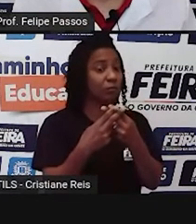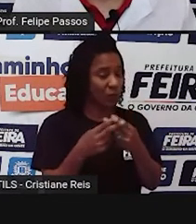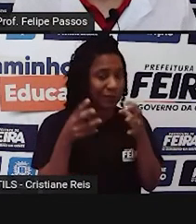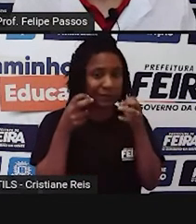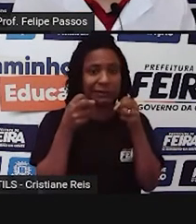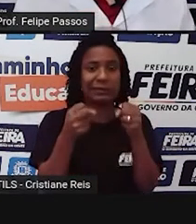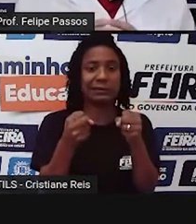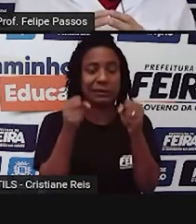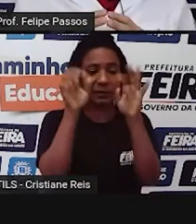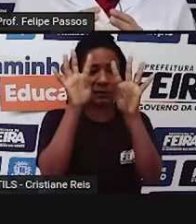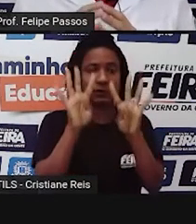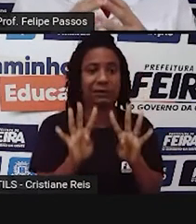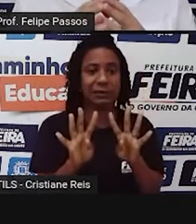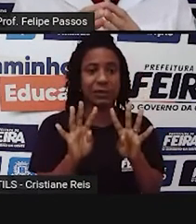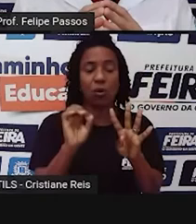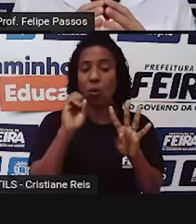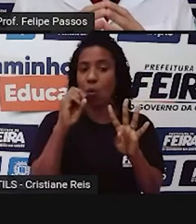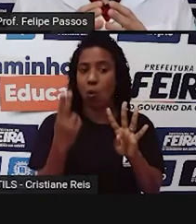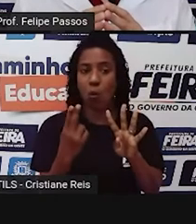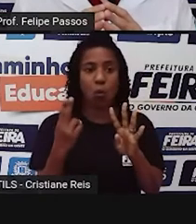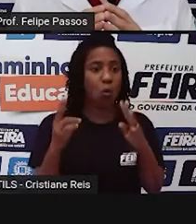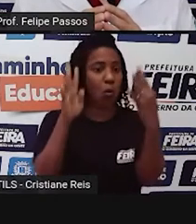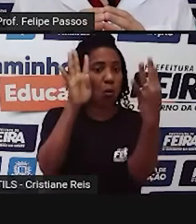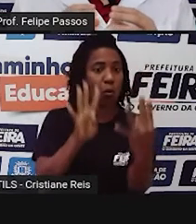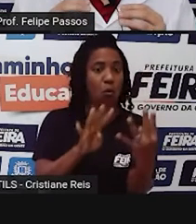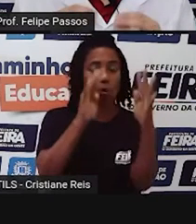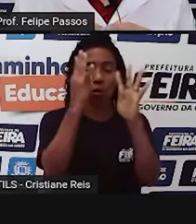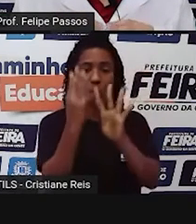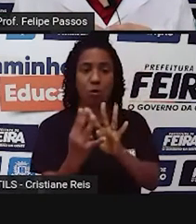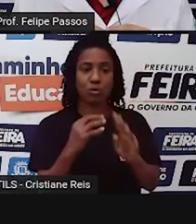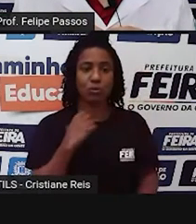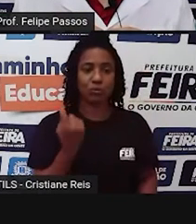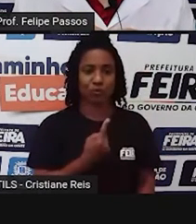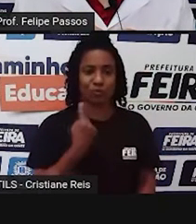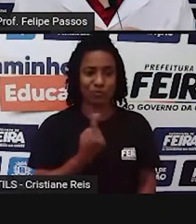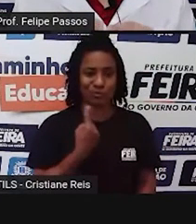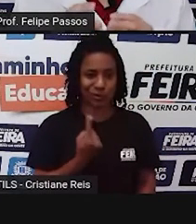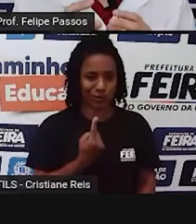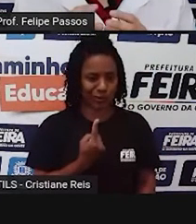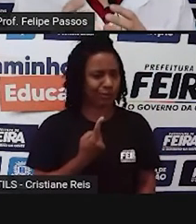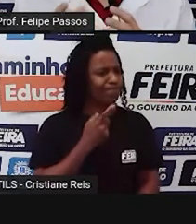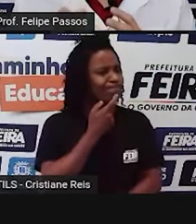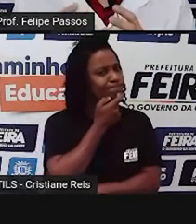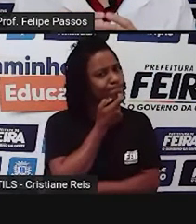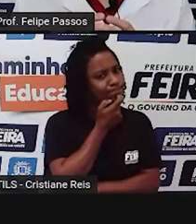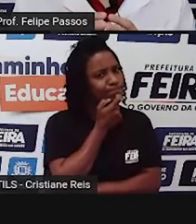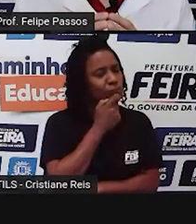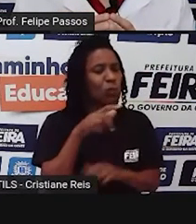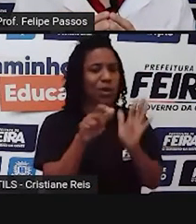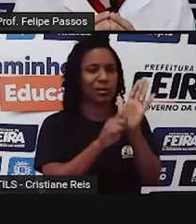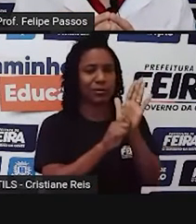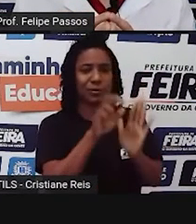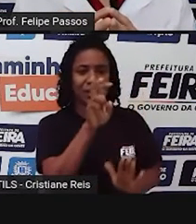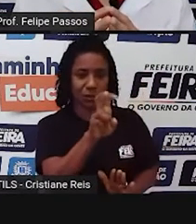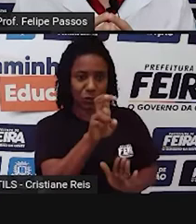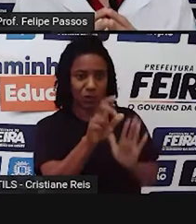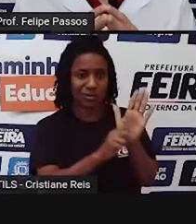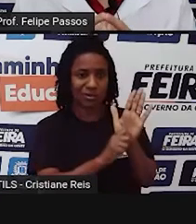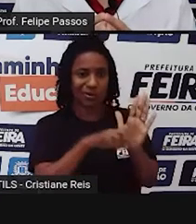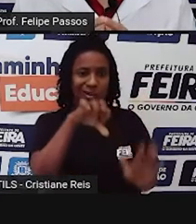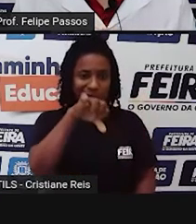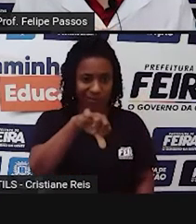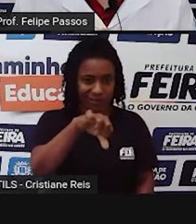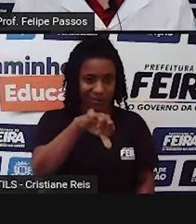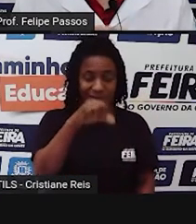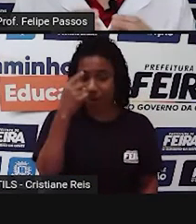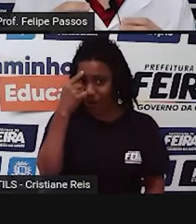dois artigos estão bem juntos ali, conversando. Vocês já ouviram falar ou lembram do movimento Black